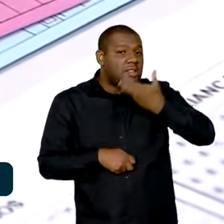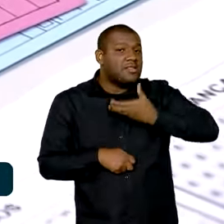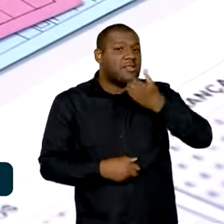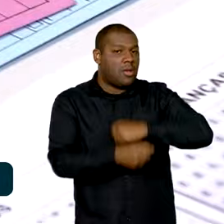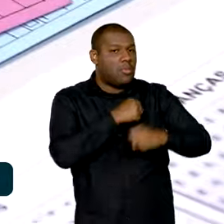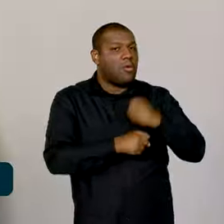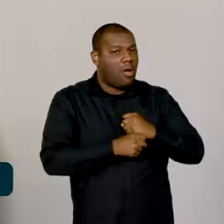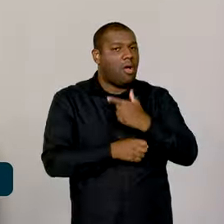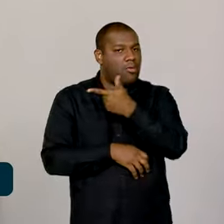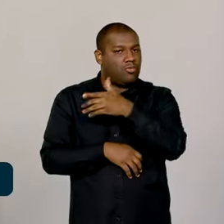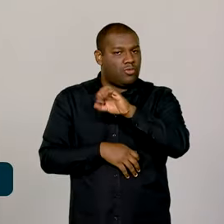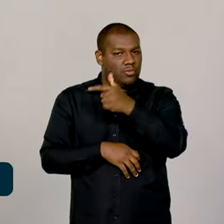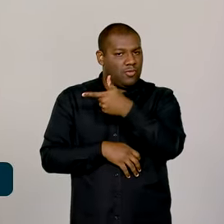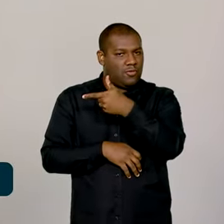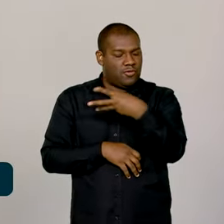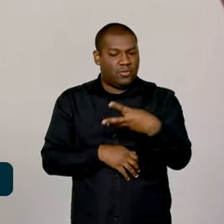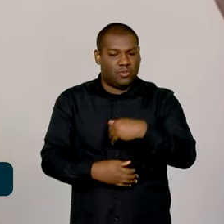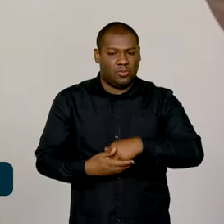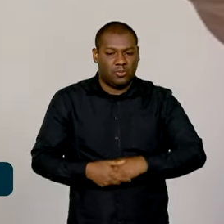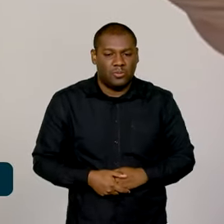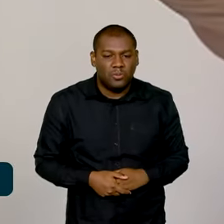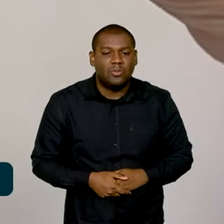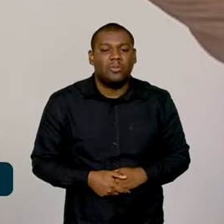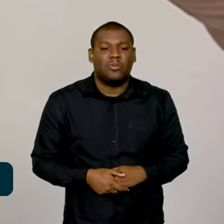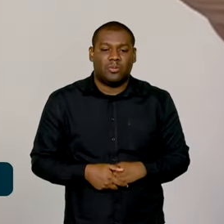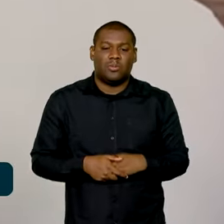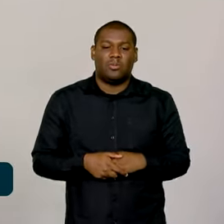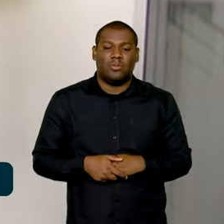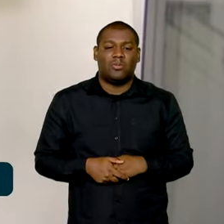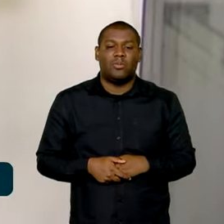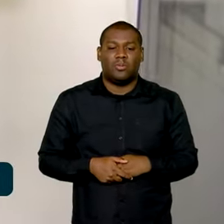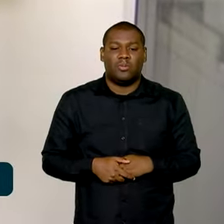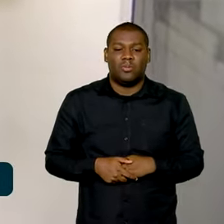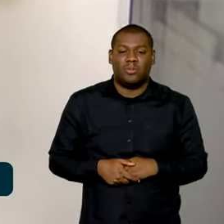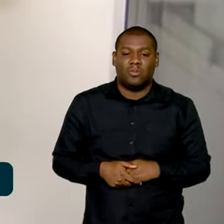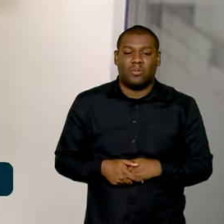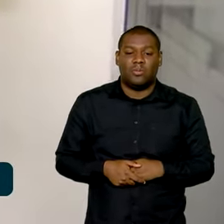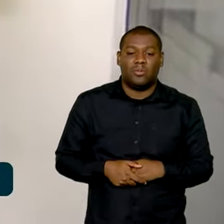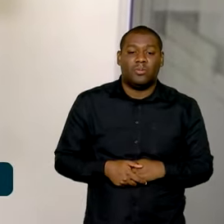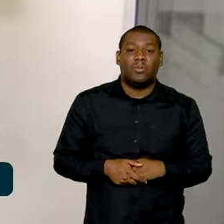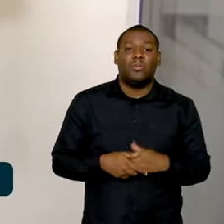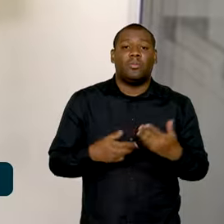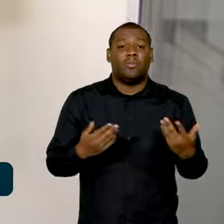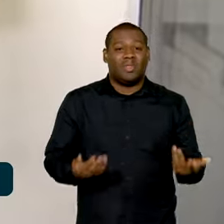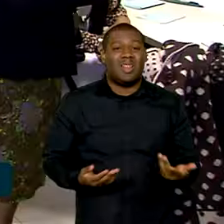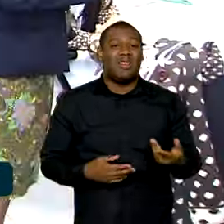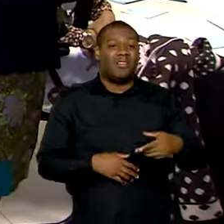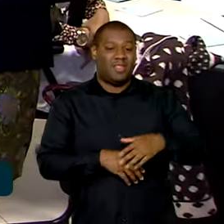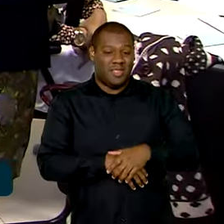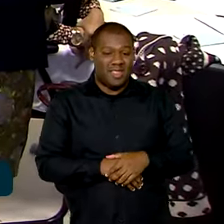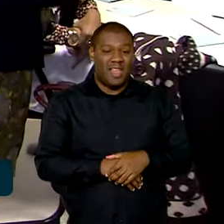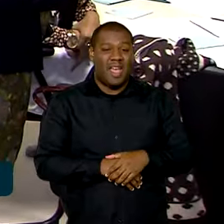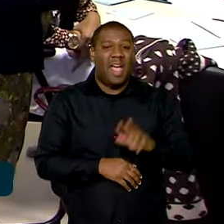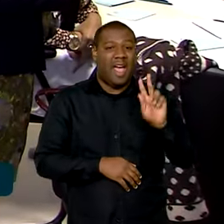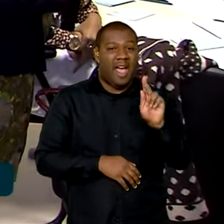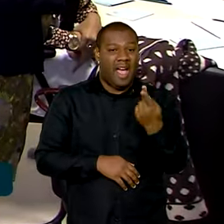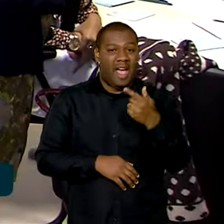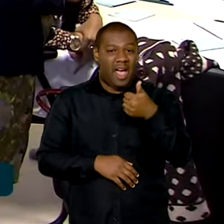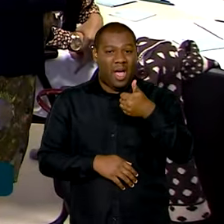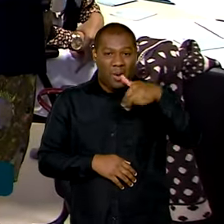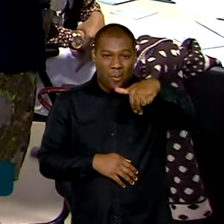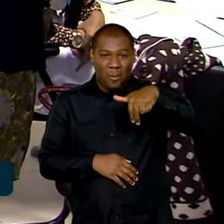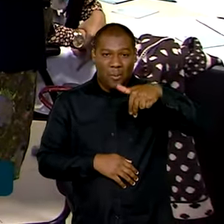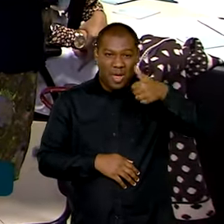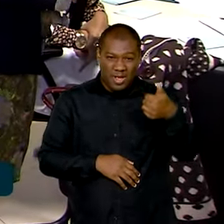2023, quando ocorre maior contaminação. Lá, o vírus influenza se prolifera no